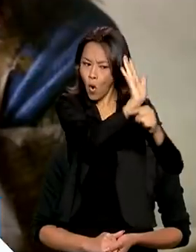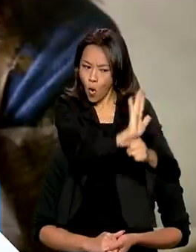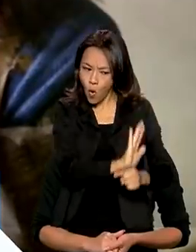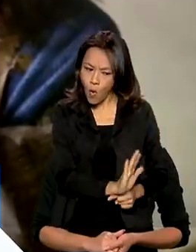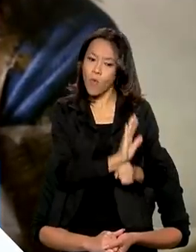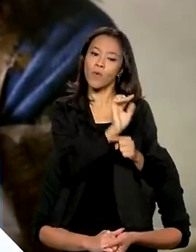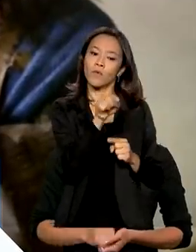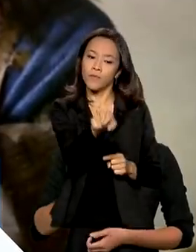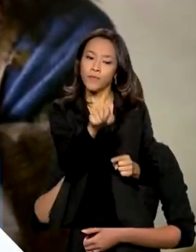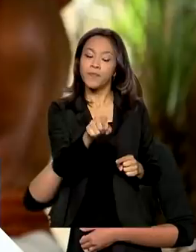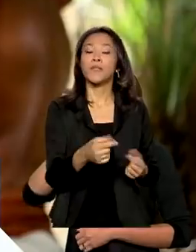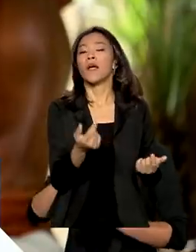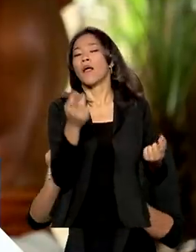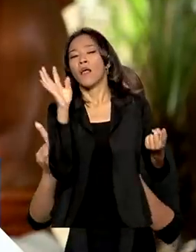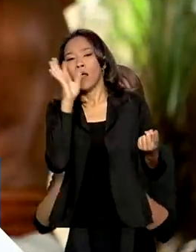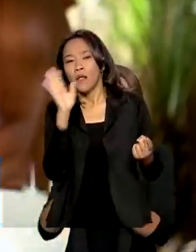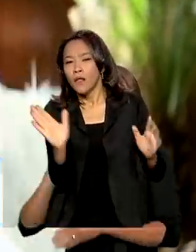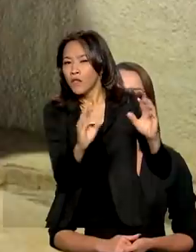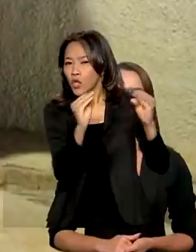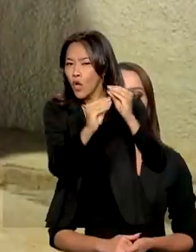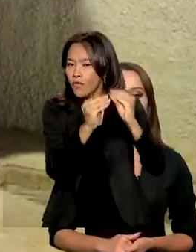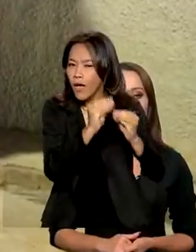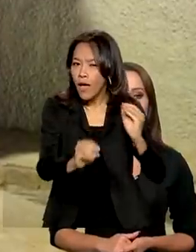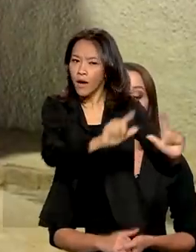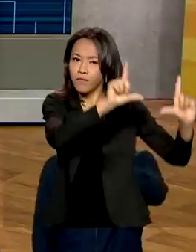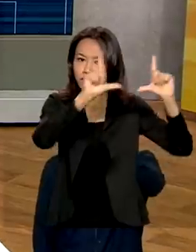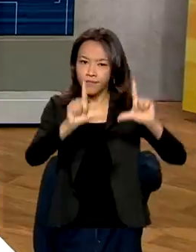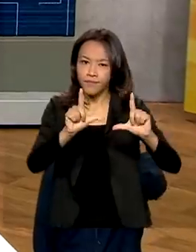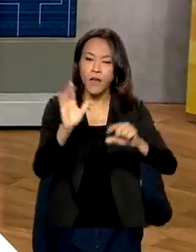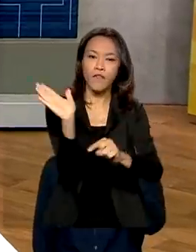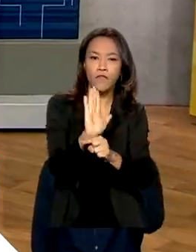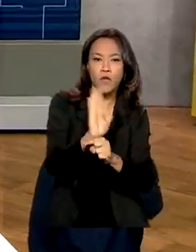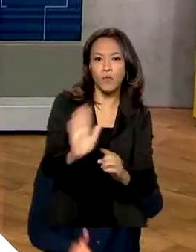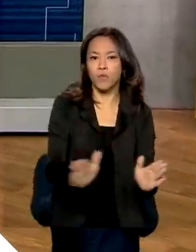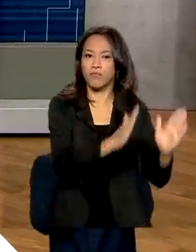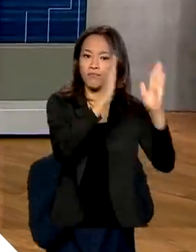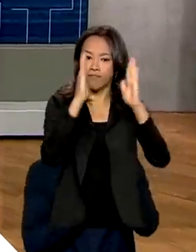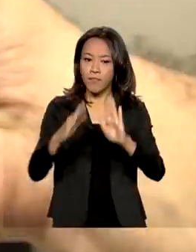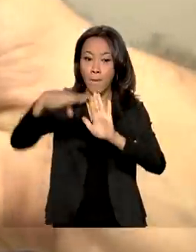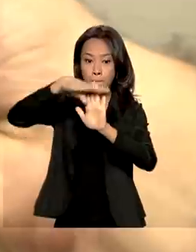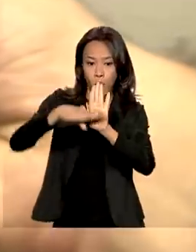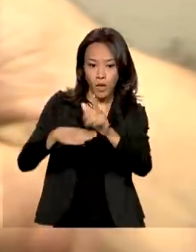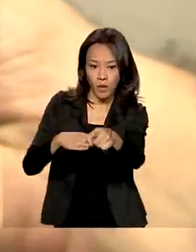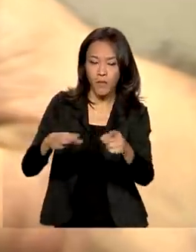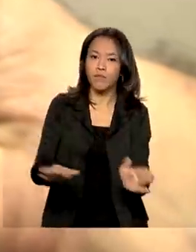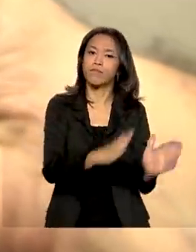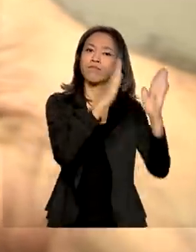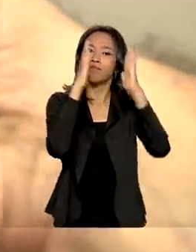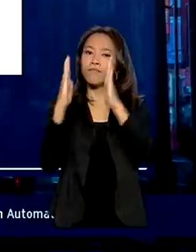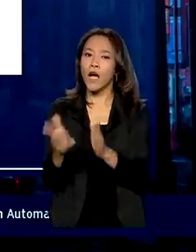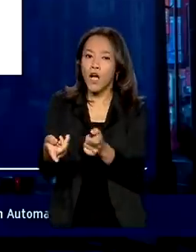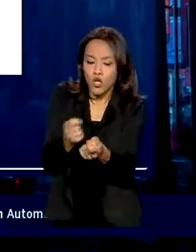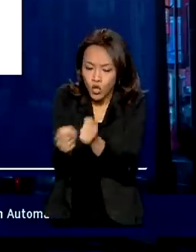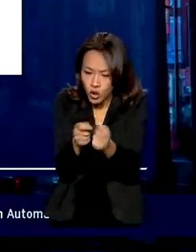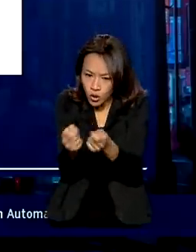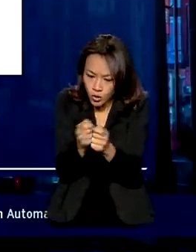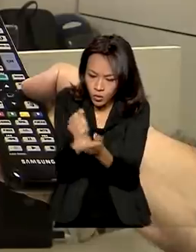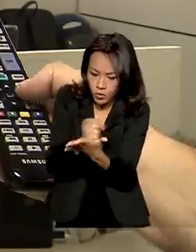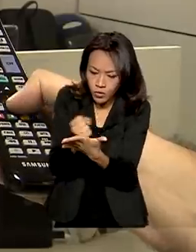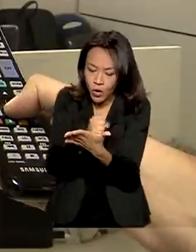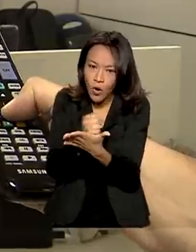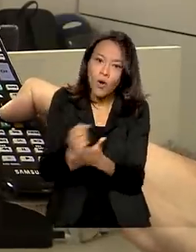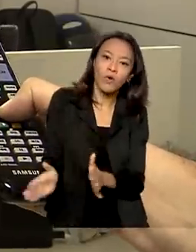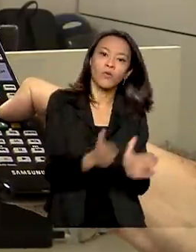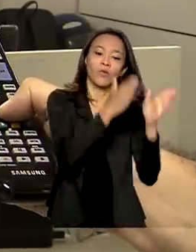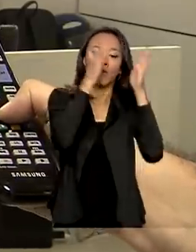entre capítulos de novelas e séries, filmes, programas de televisão, além de jogos eletrônicos